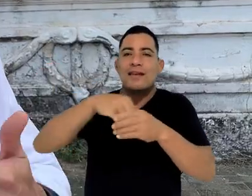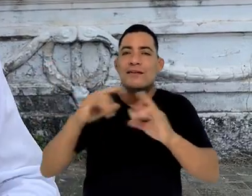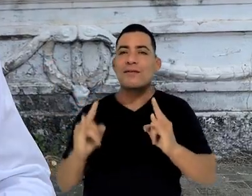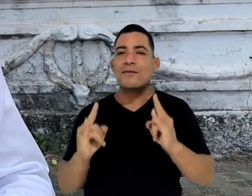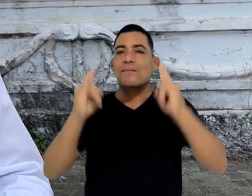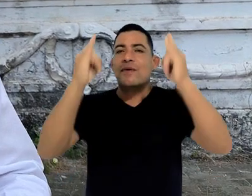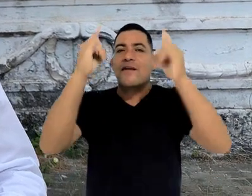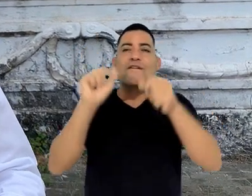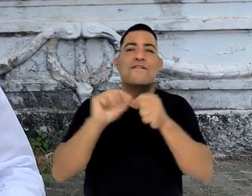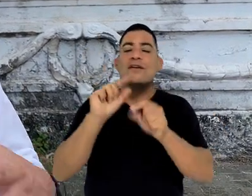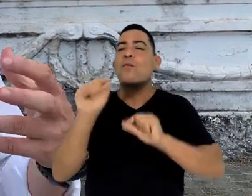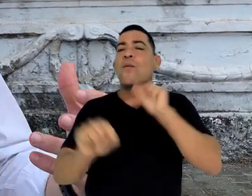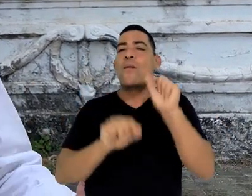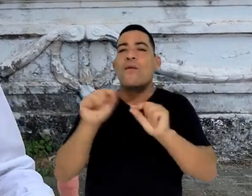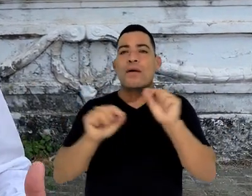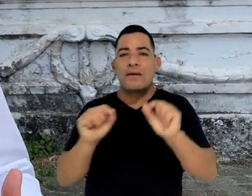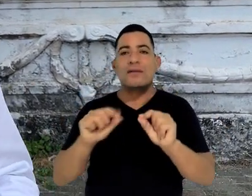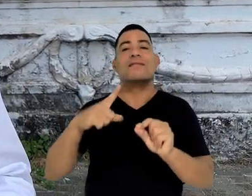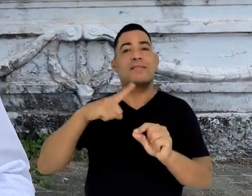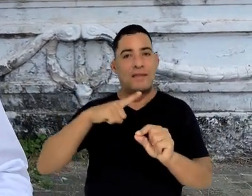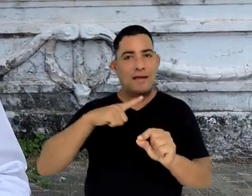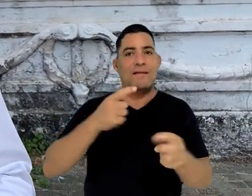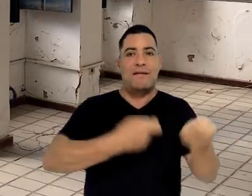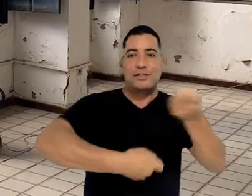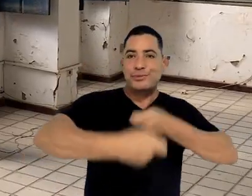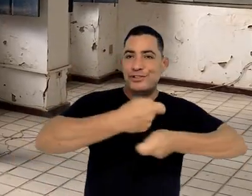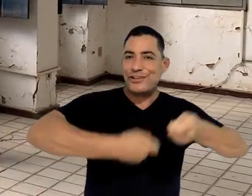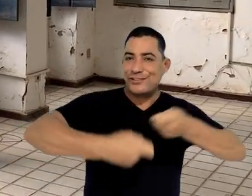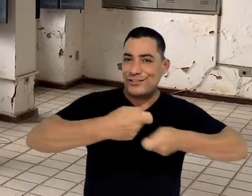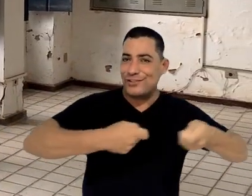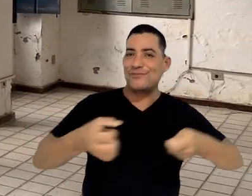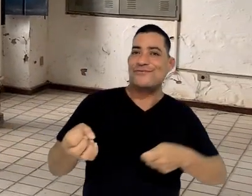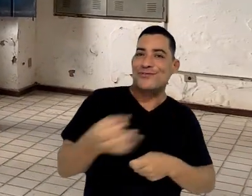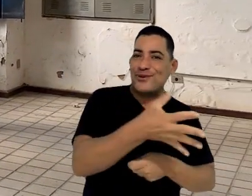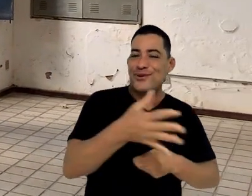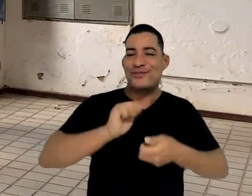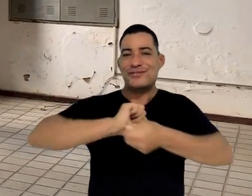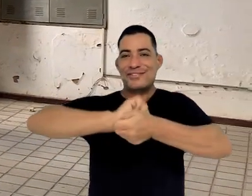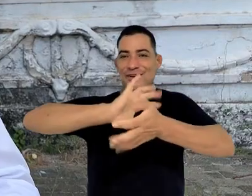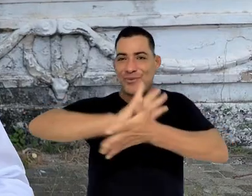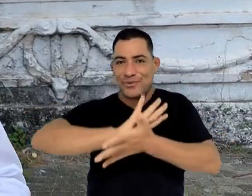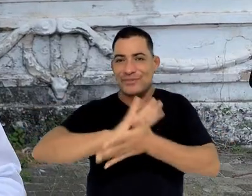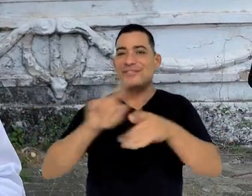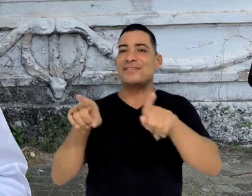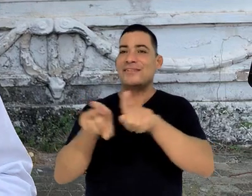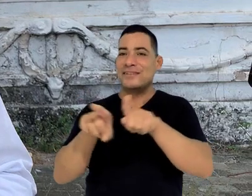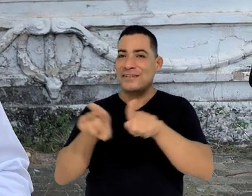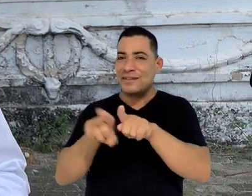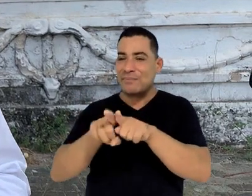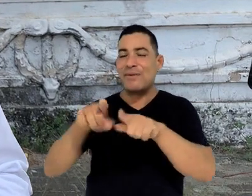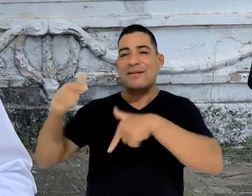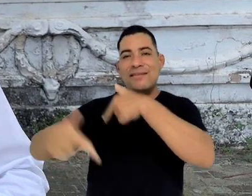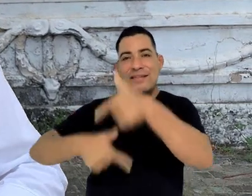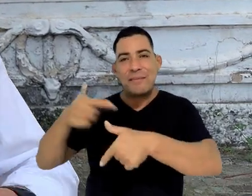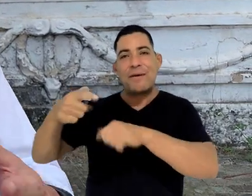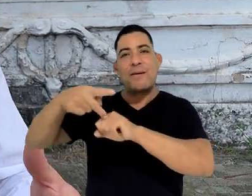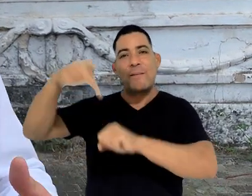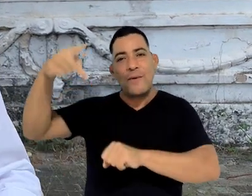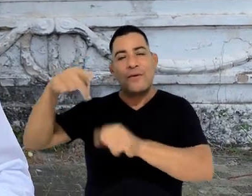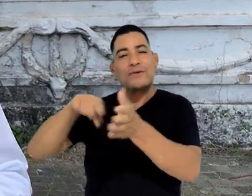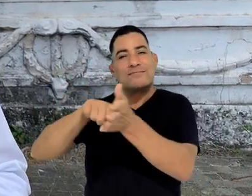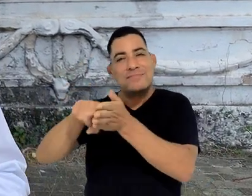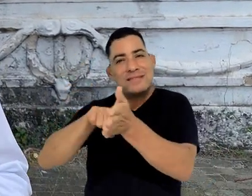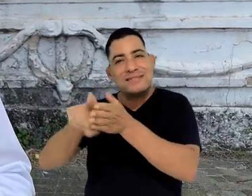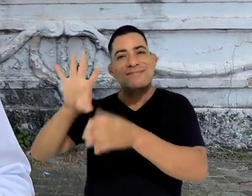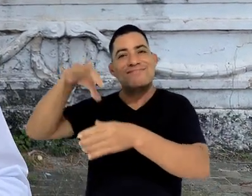nessa edificação é que aqui nós tenhamos a sede administrativa do nosso centro e algumas ações